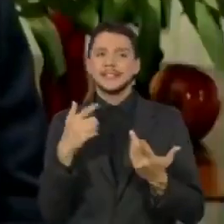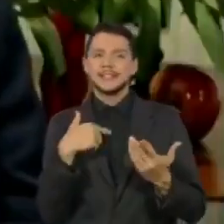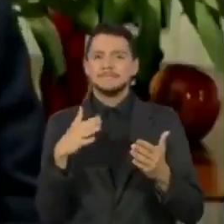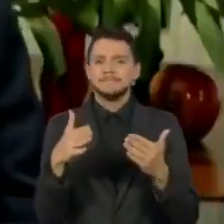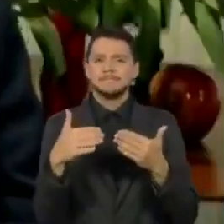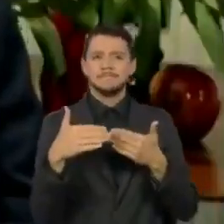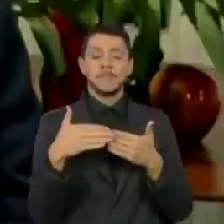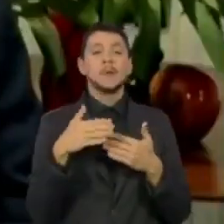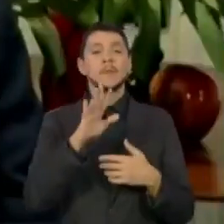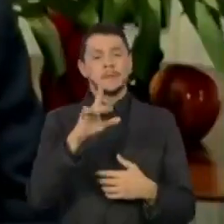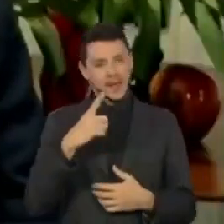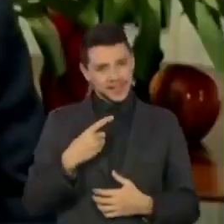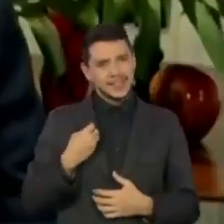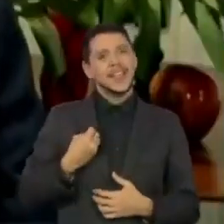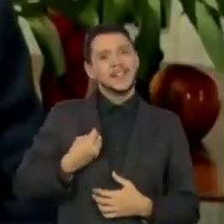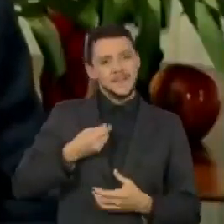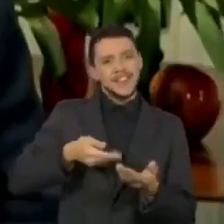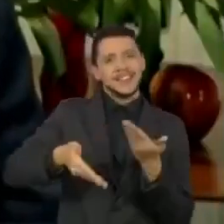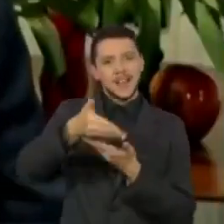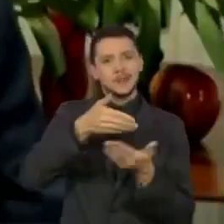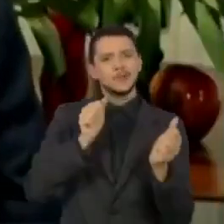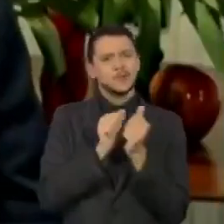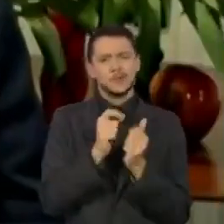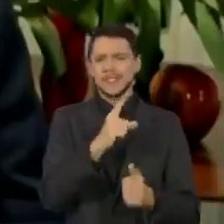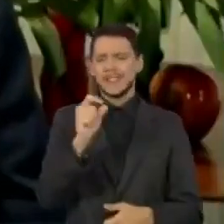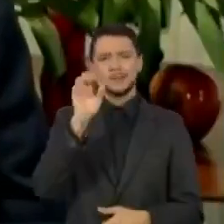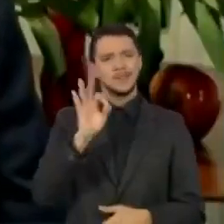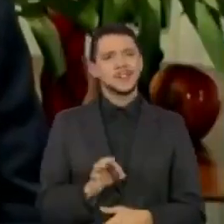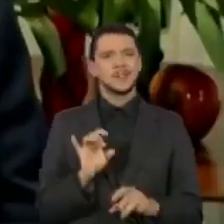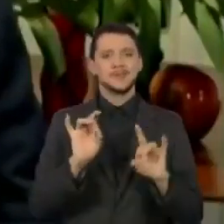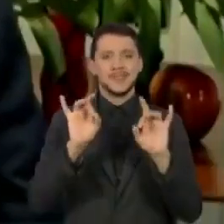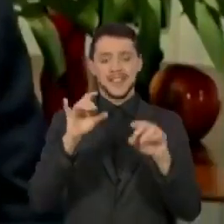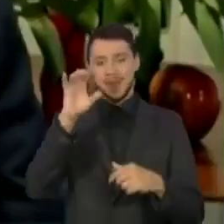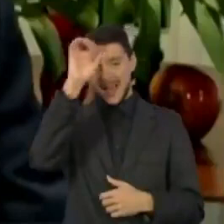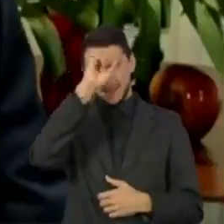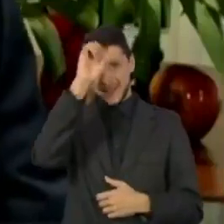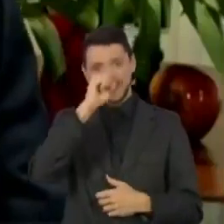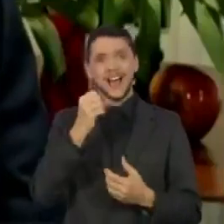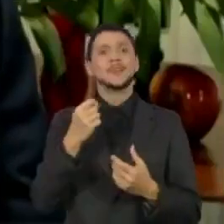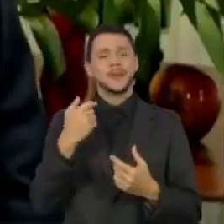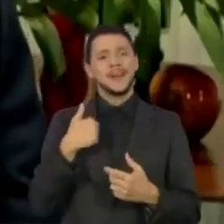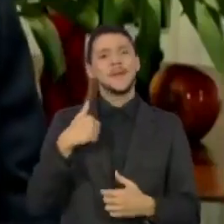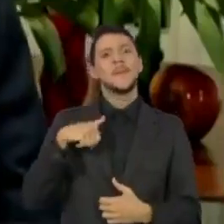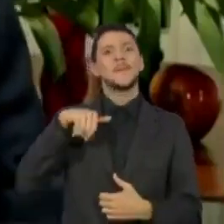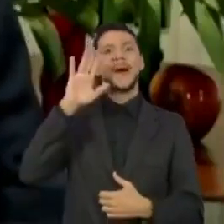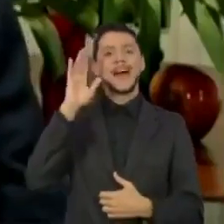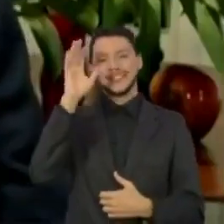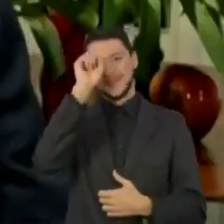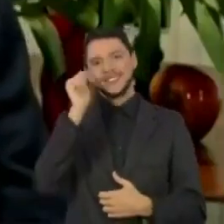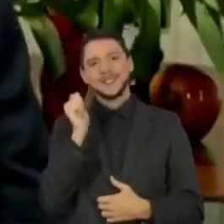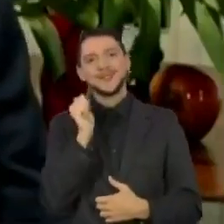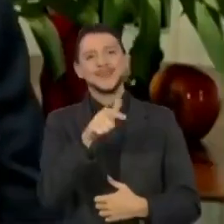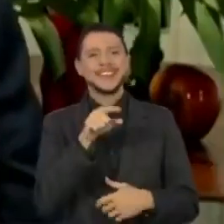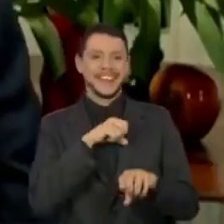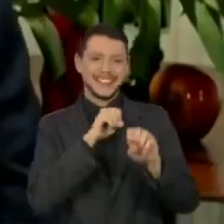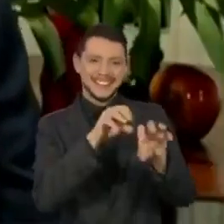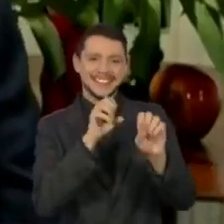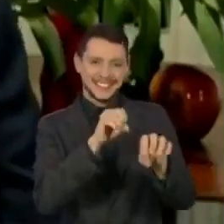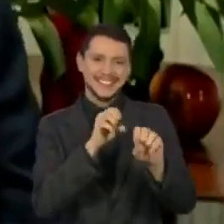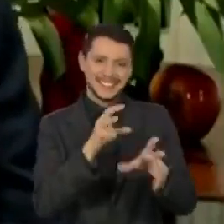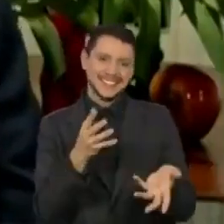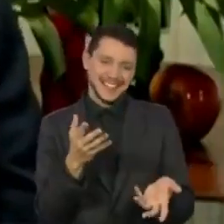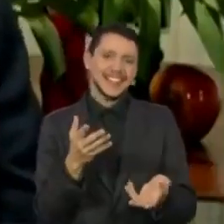sempre, sempre especial, porque um aprendizado de ambas as partes, claro que muito mais eu do que ele, e não aí fingindo